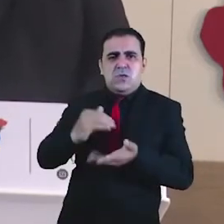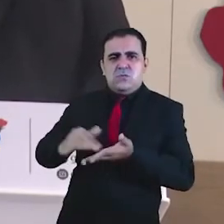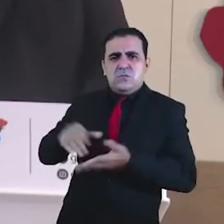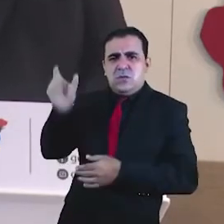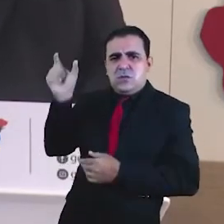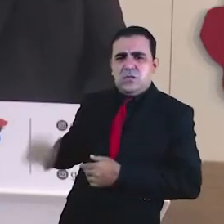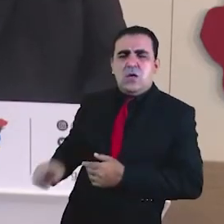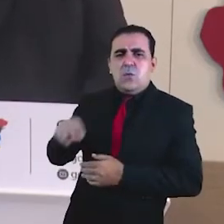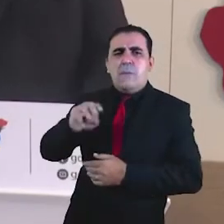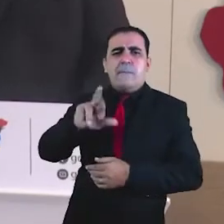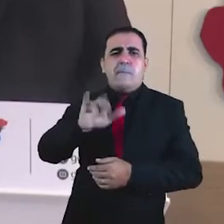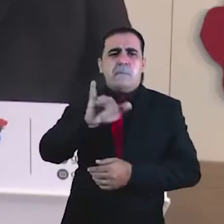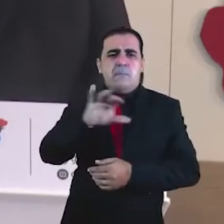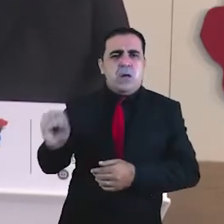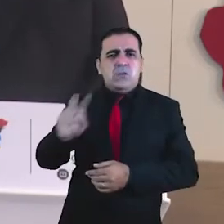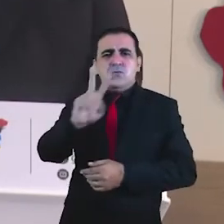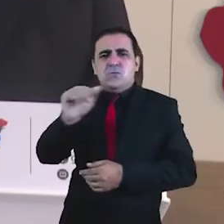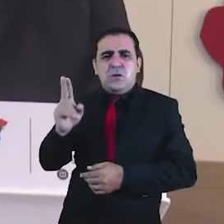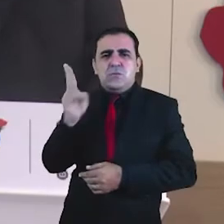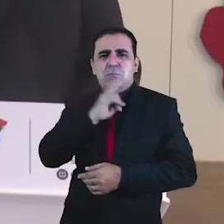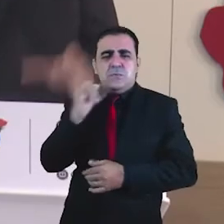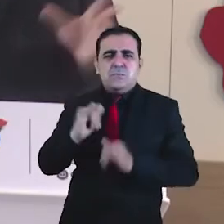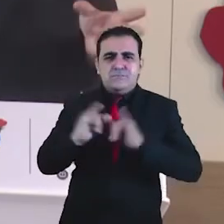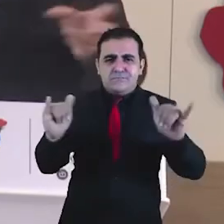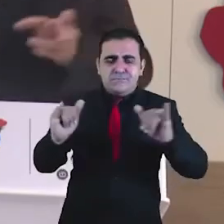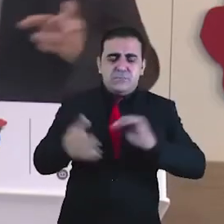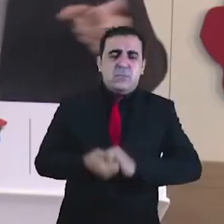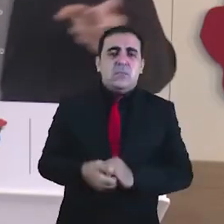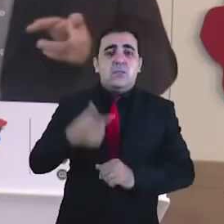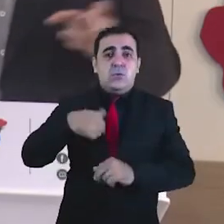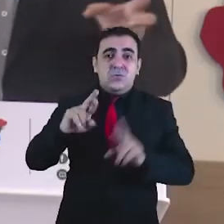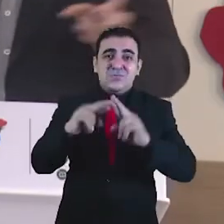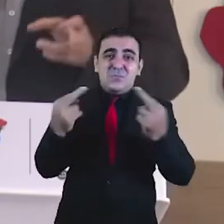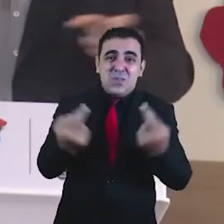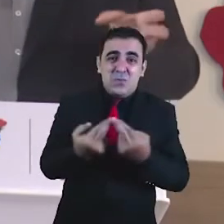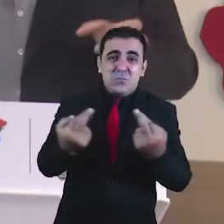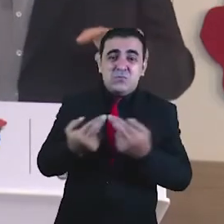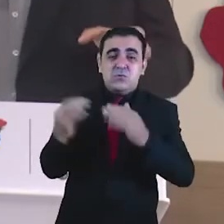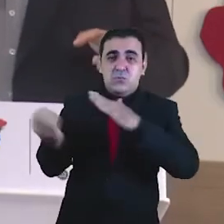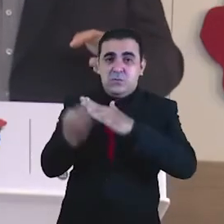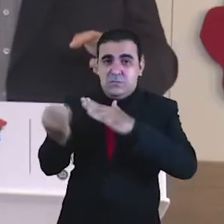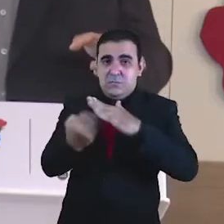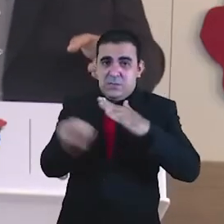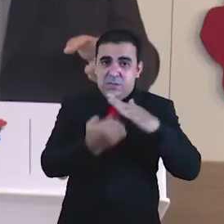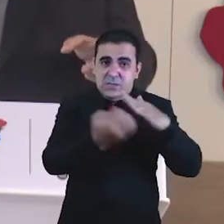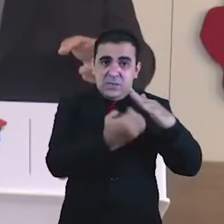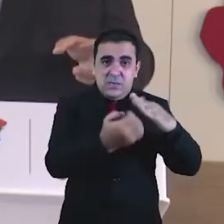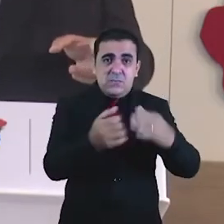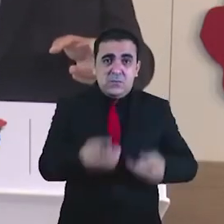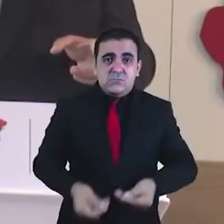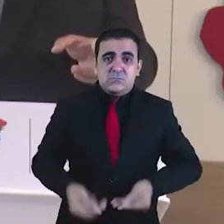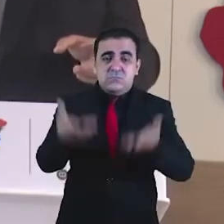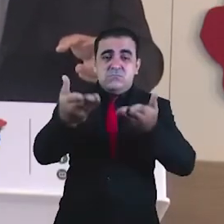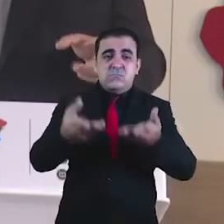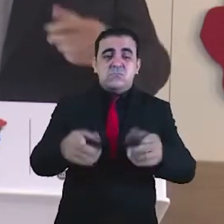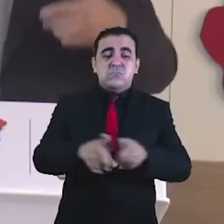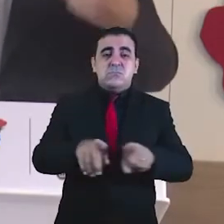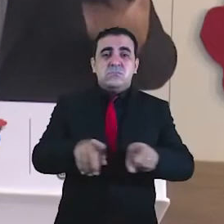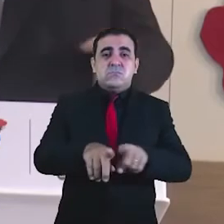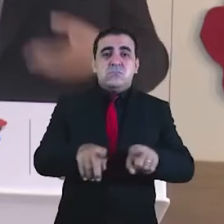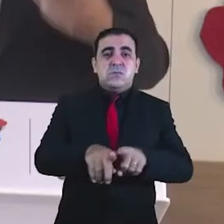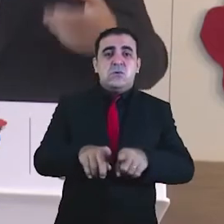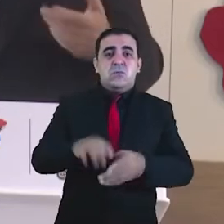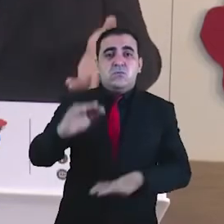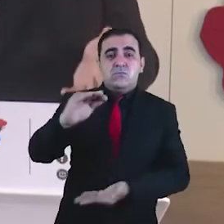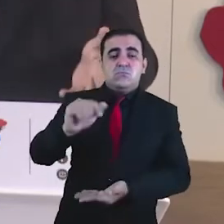secretário Márcio Ronaiza, vai transmitir em breve as informações. Nós estamos reunindo com as empresas que fornecem gás, para